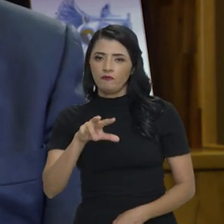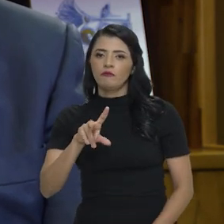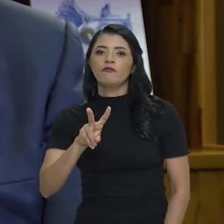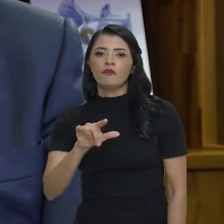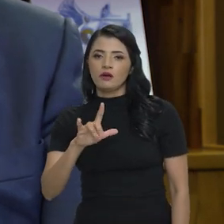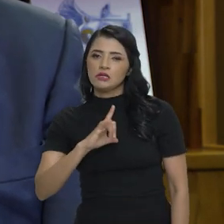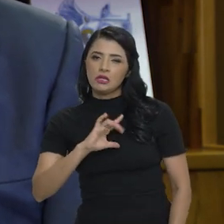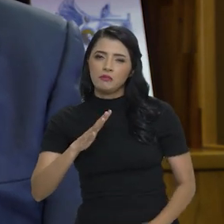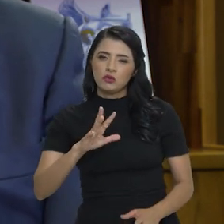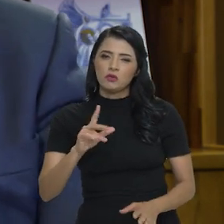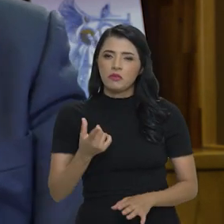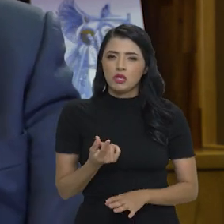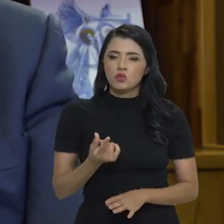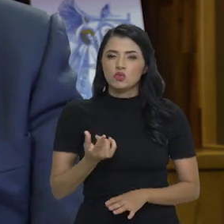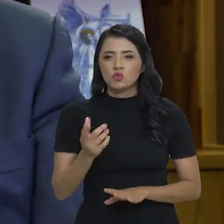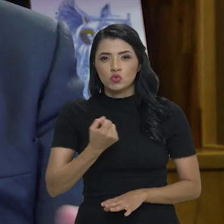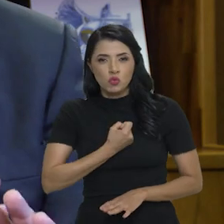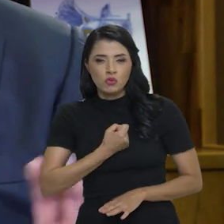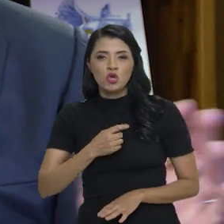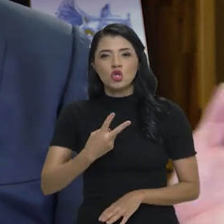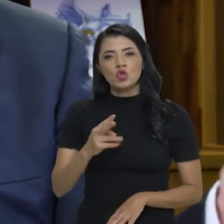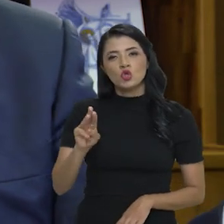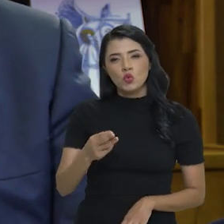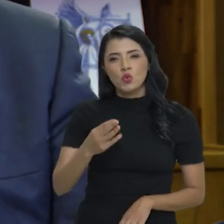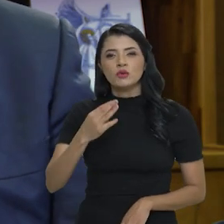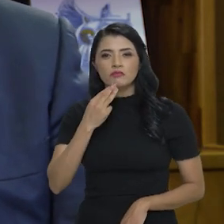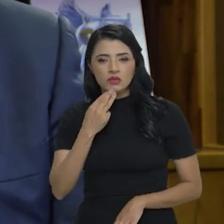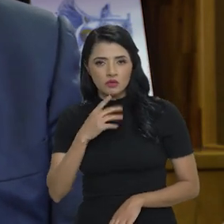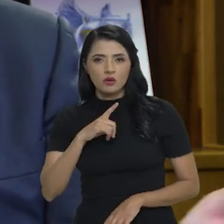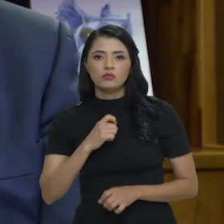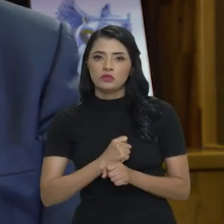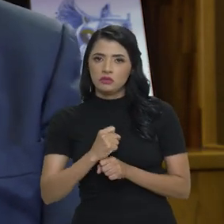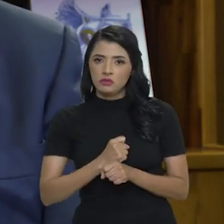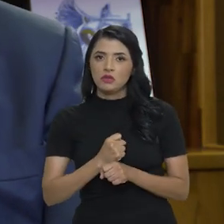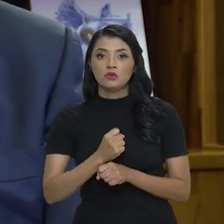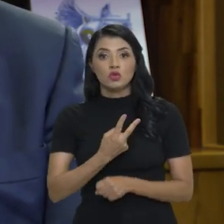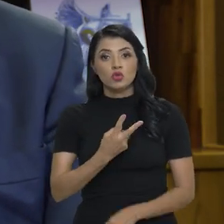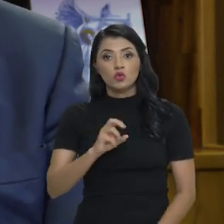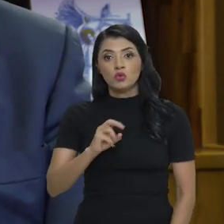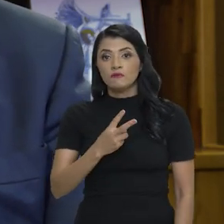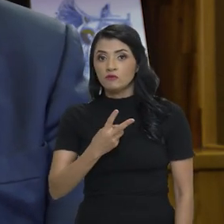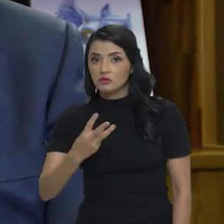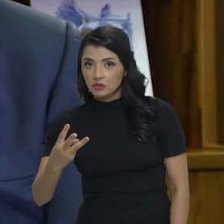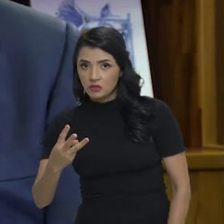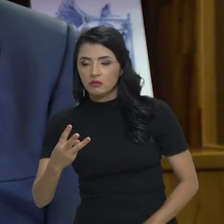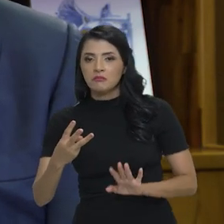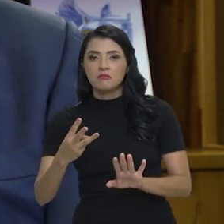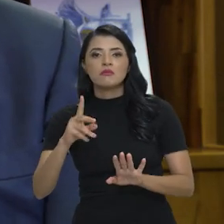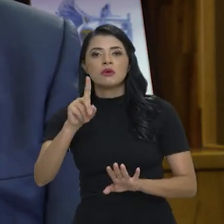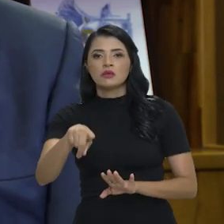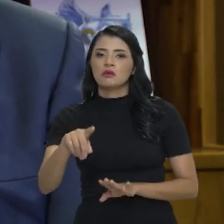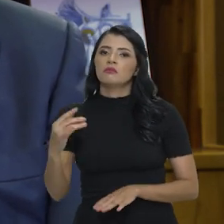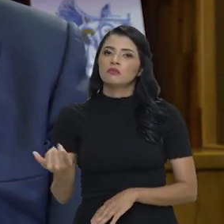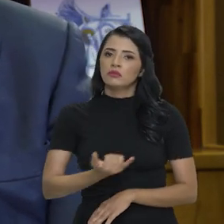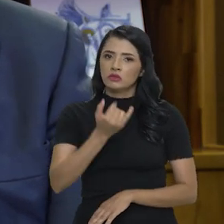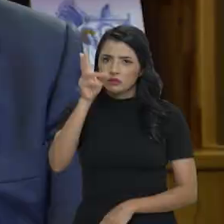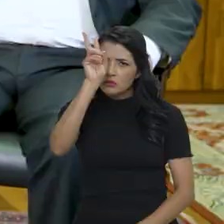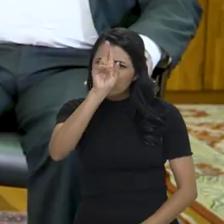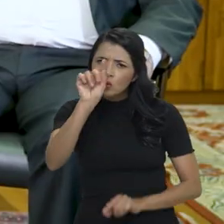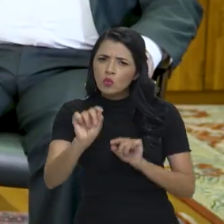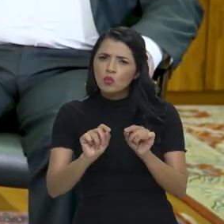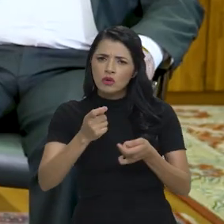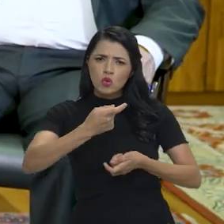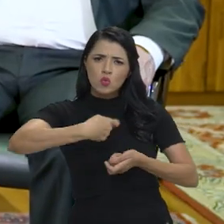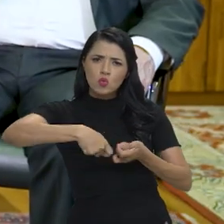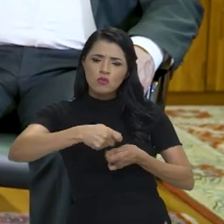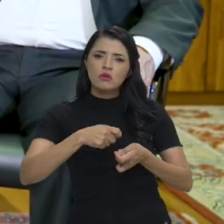saldo da ordem de 2 milhões no ano todo de 2023. Contudo, é importante lembrar